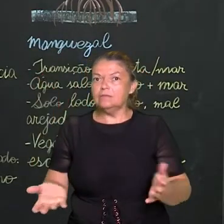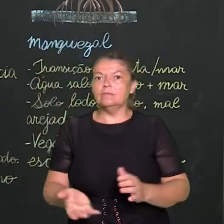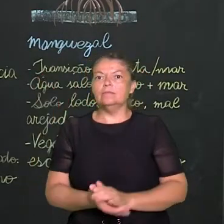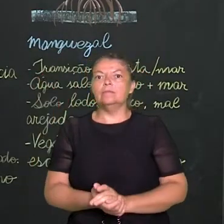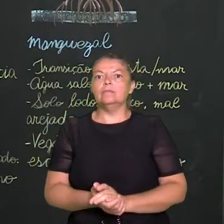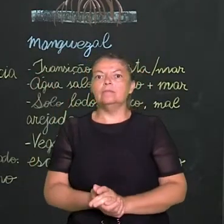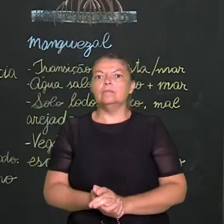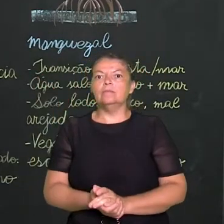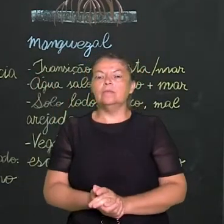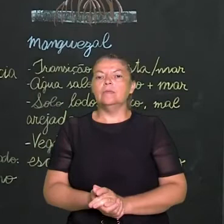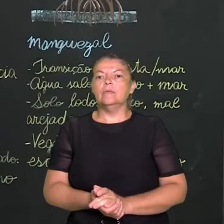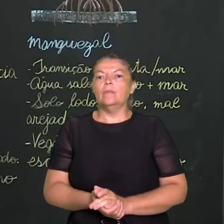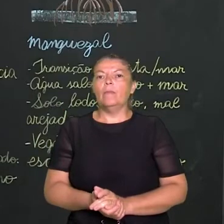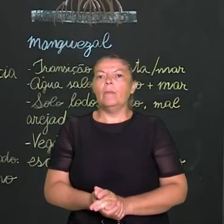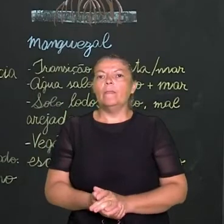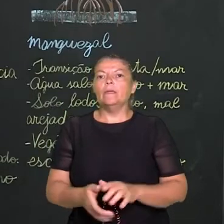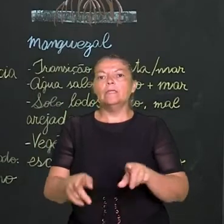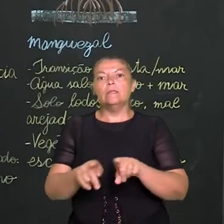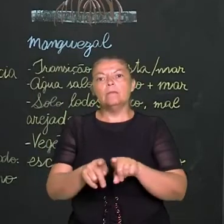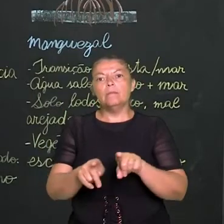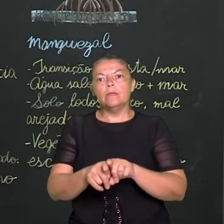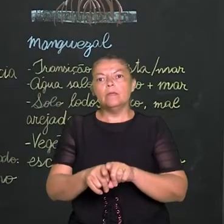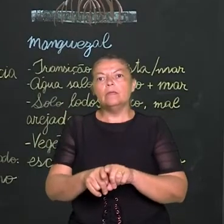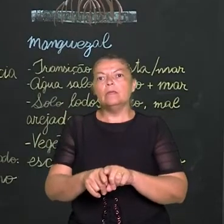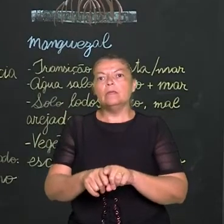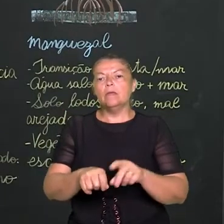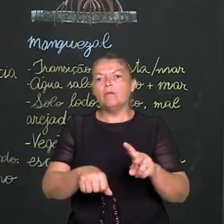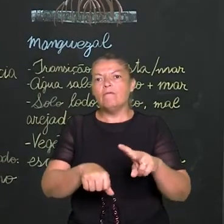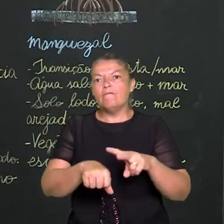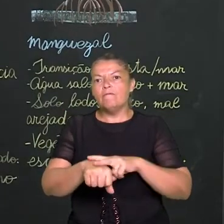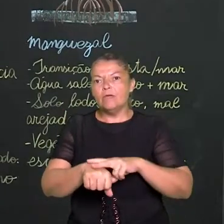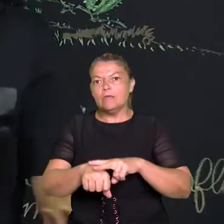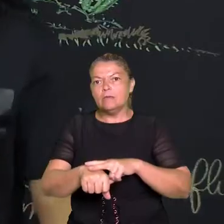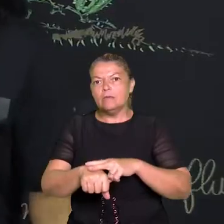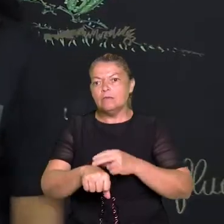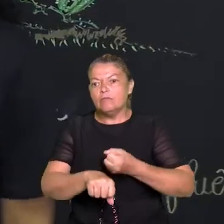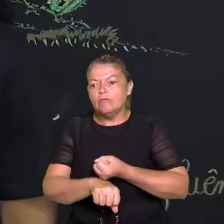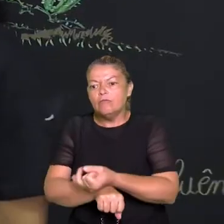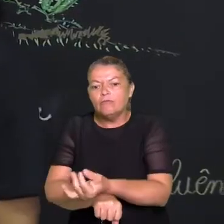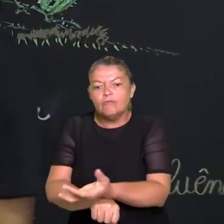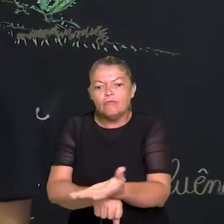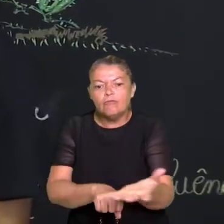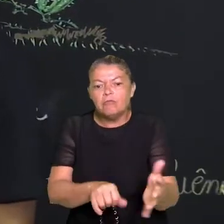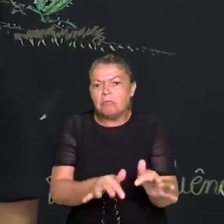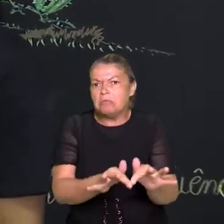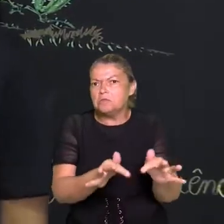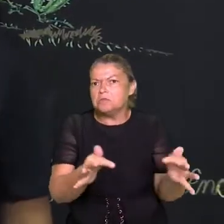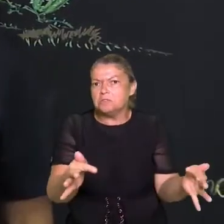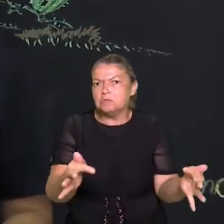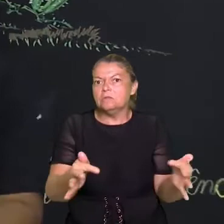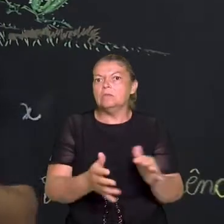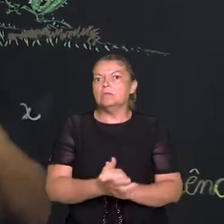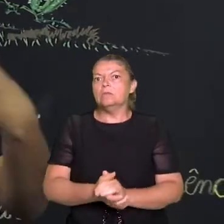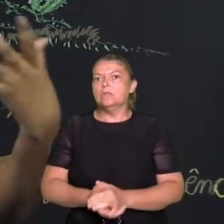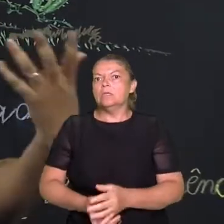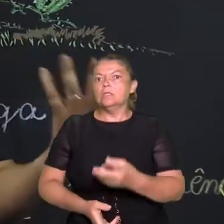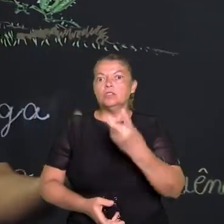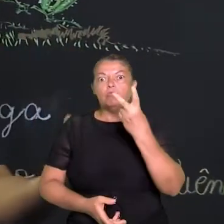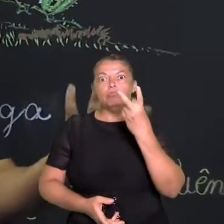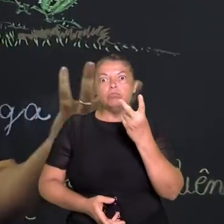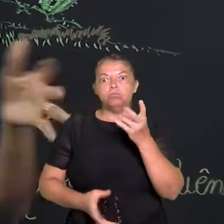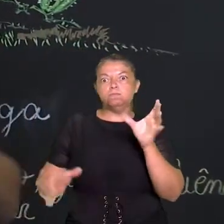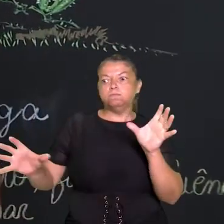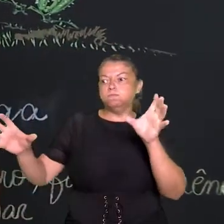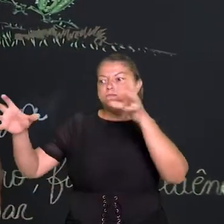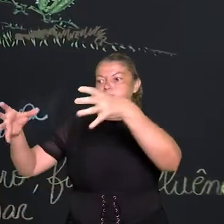predomínio é de uma vegetação mais rasteira, uma vegetação mais baixa. E sua bacia hidrográfica é composta por duas